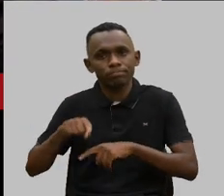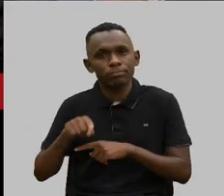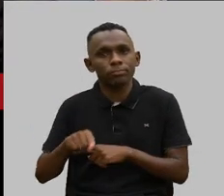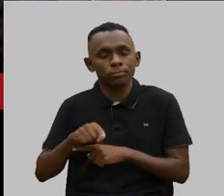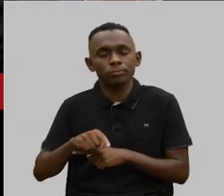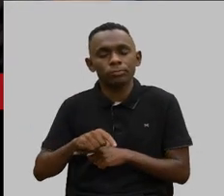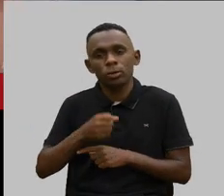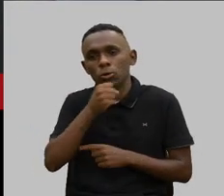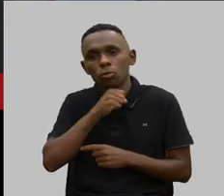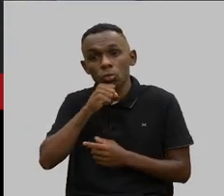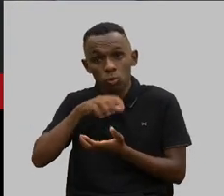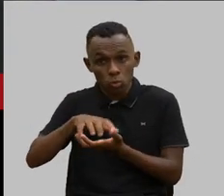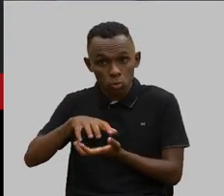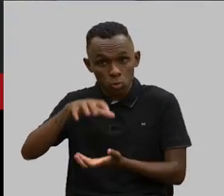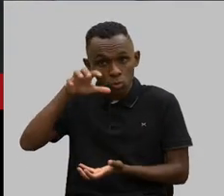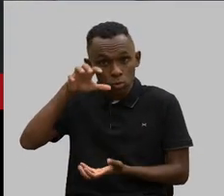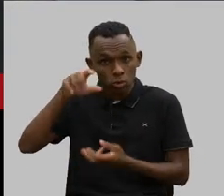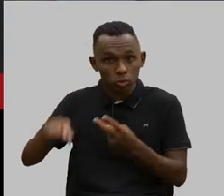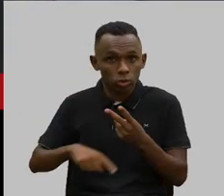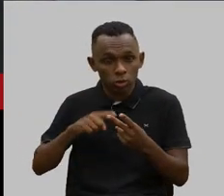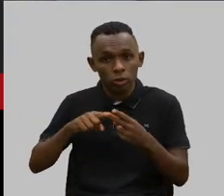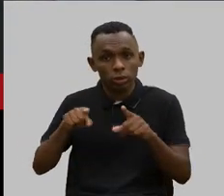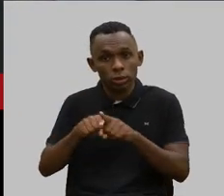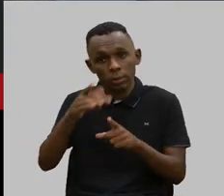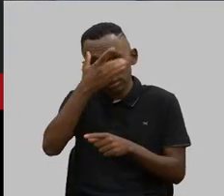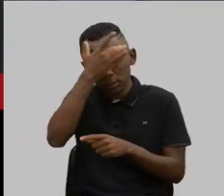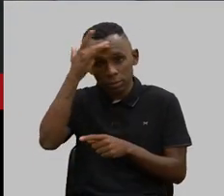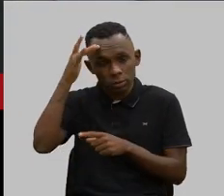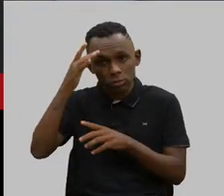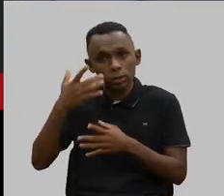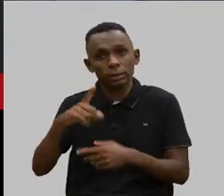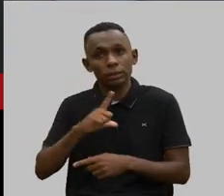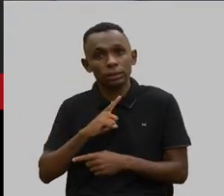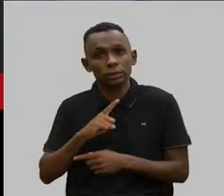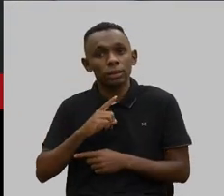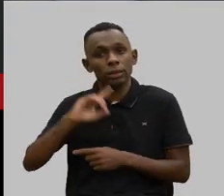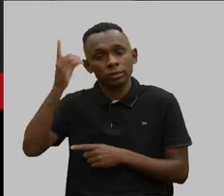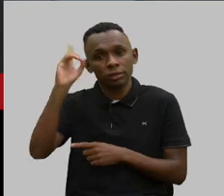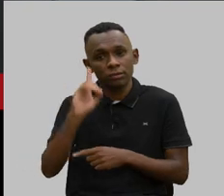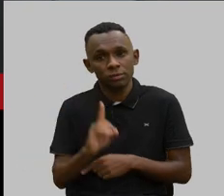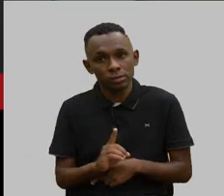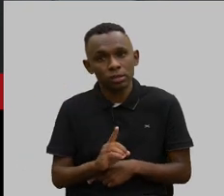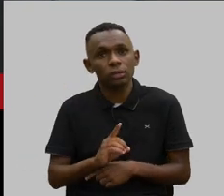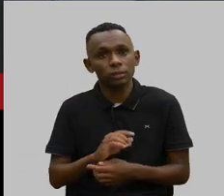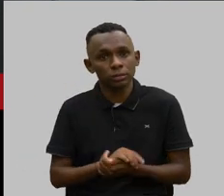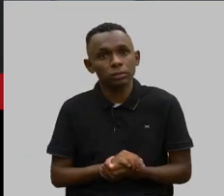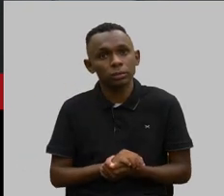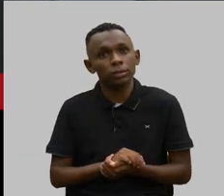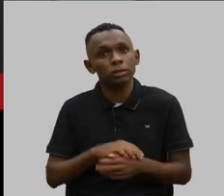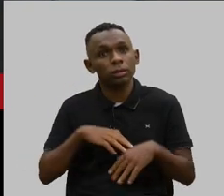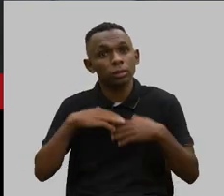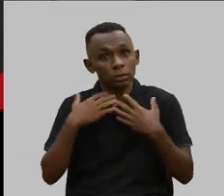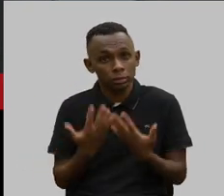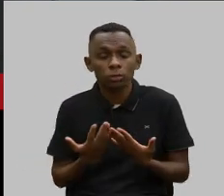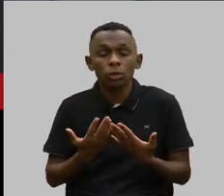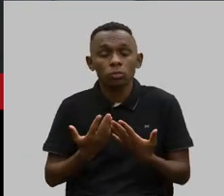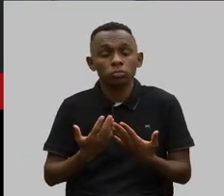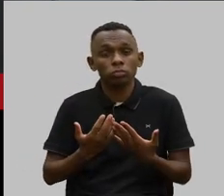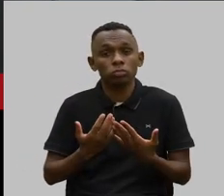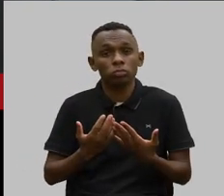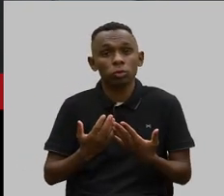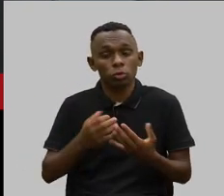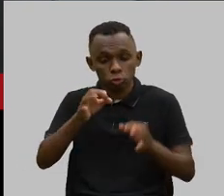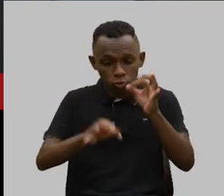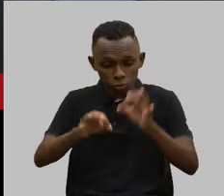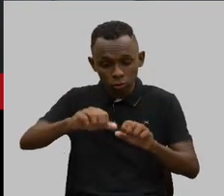idosos e os portadores de deficiência. Então, o Poder Judiciário, doutora Ana, na hora de analisar isso e